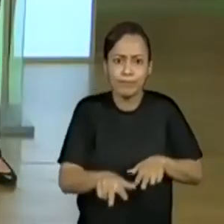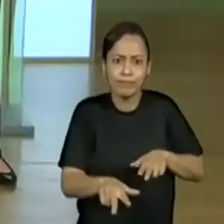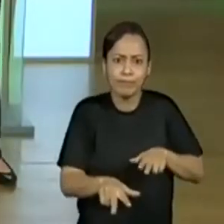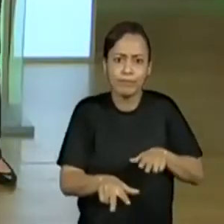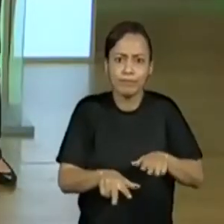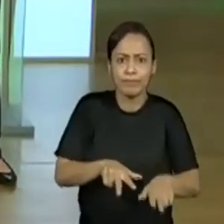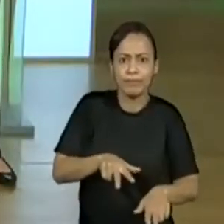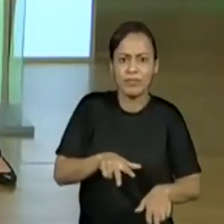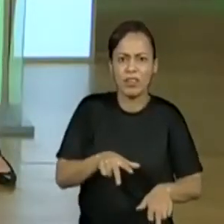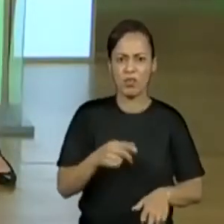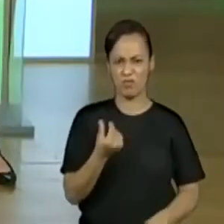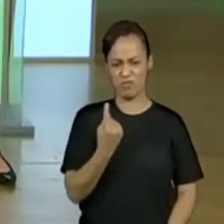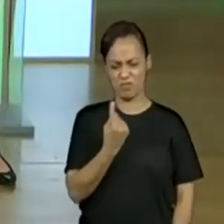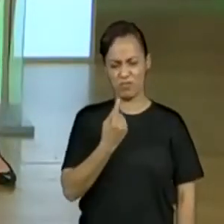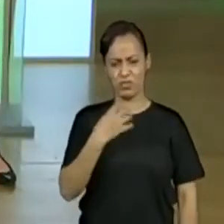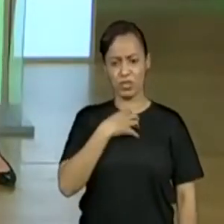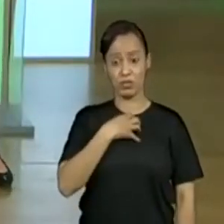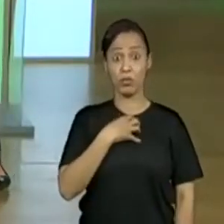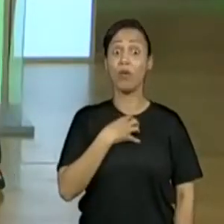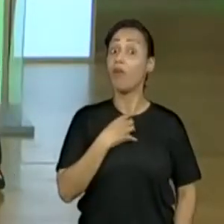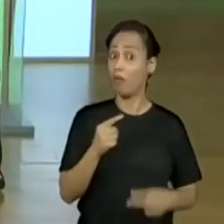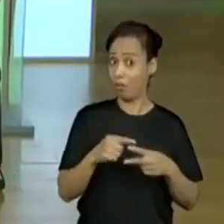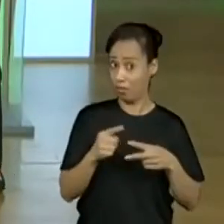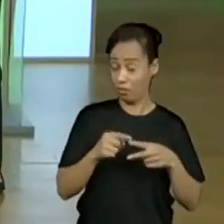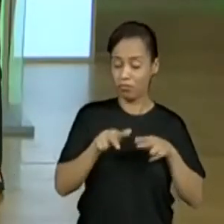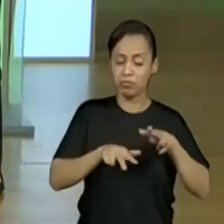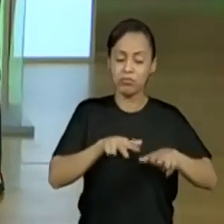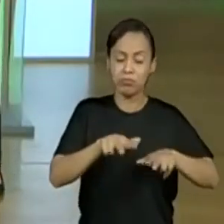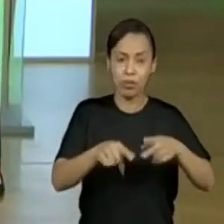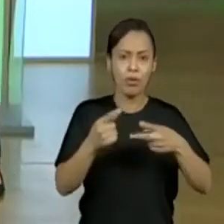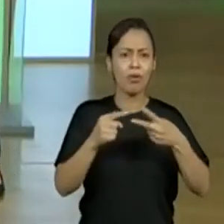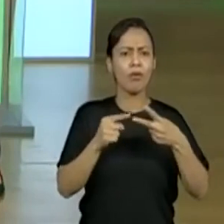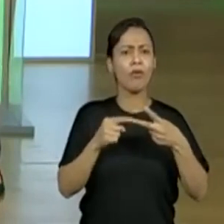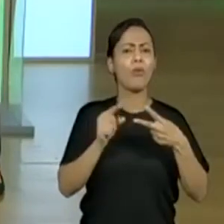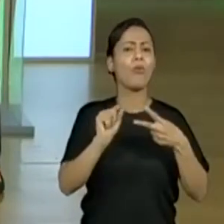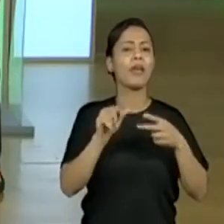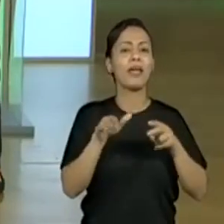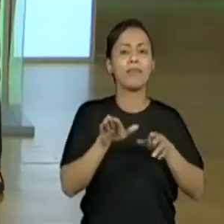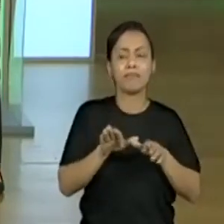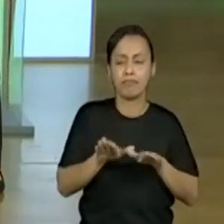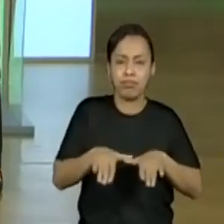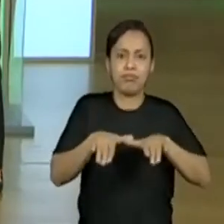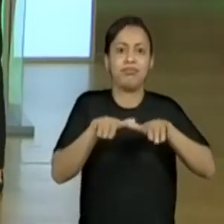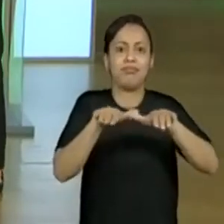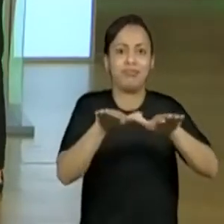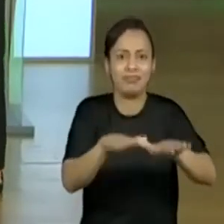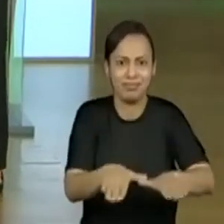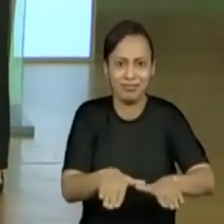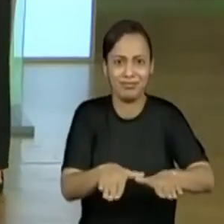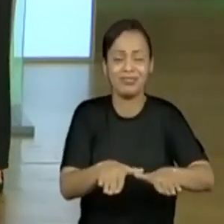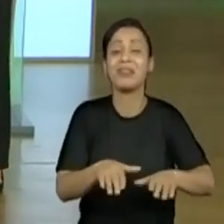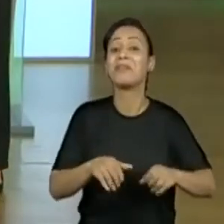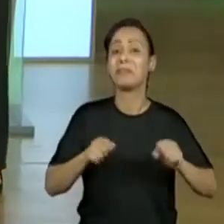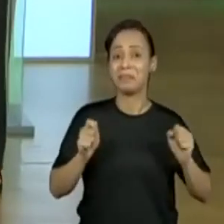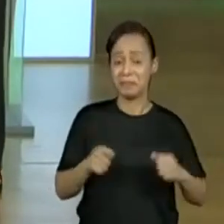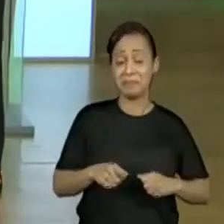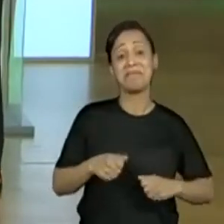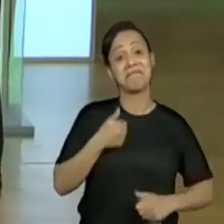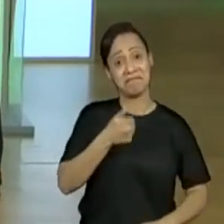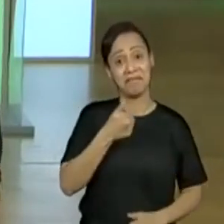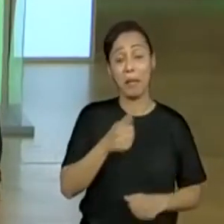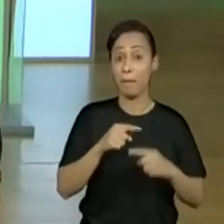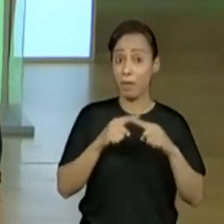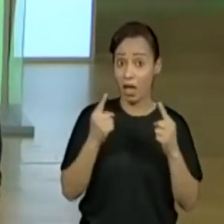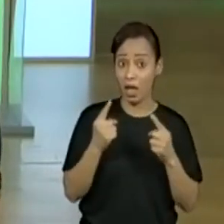só, de mais de uma maneira, voando. O que o Vim disse. Aluno da professora Rosana disse que voando. Voando também,